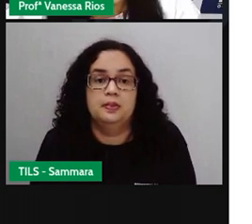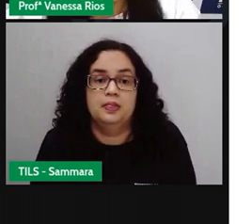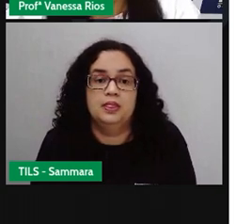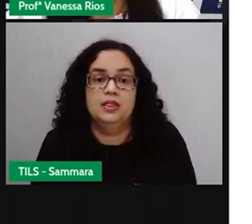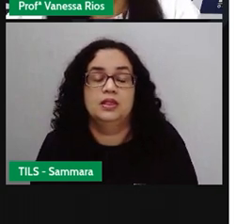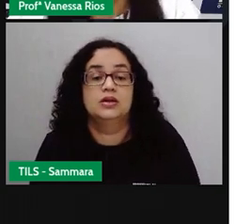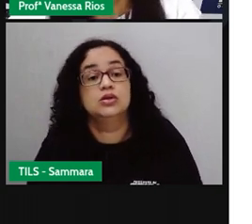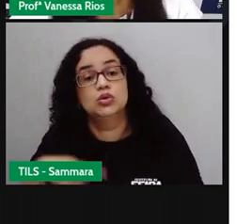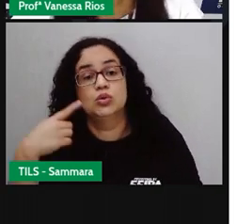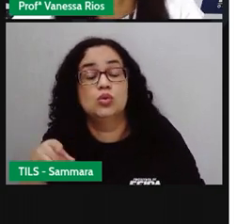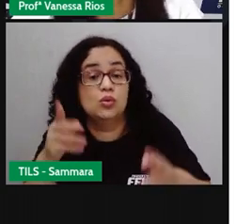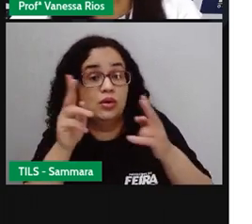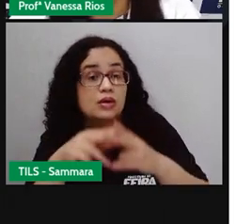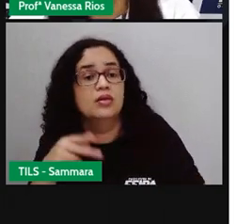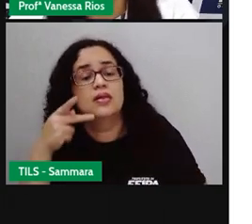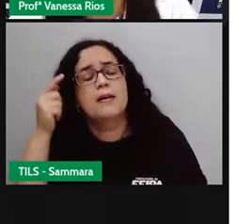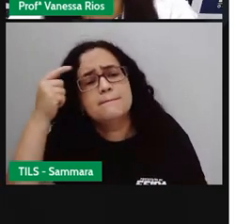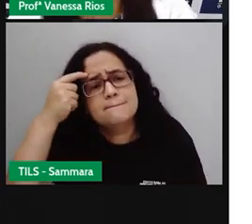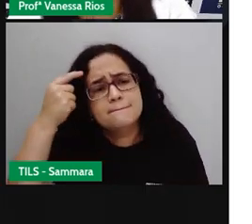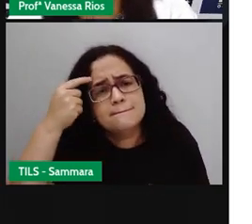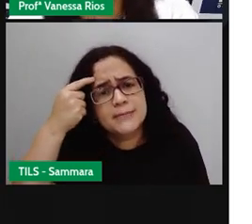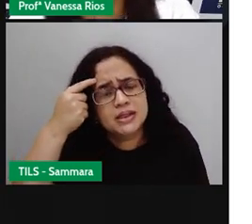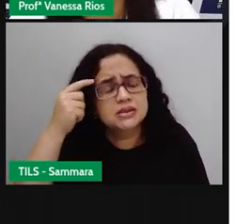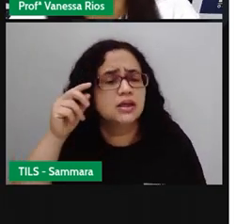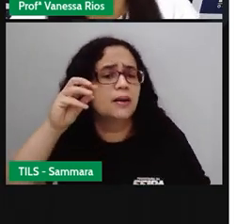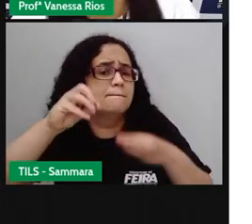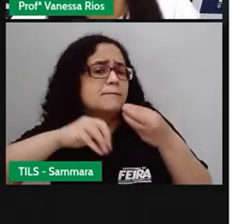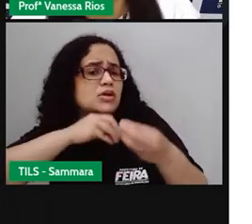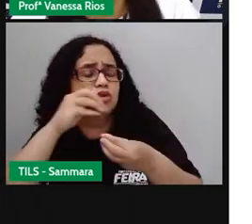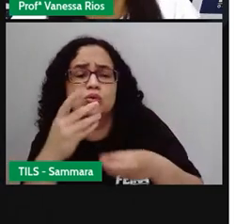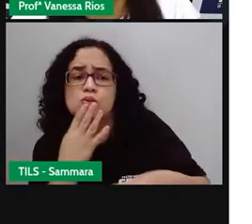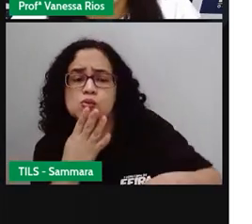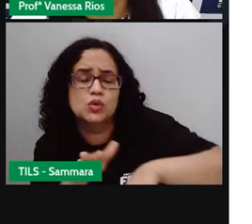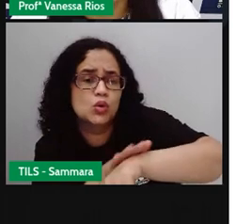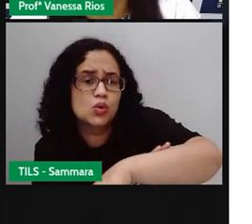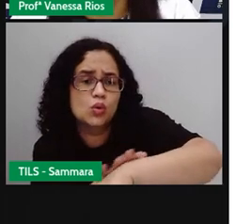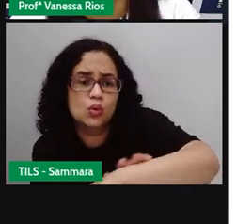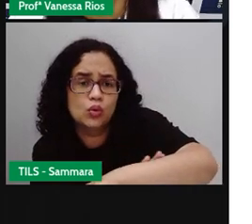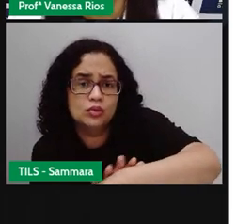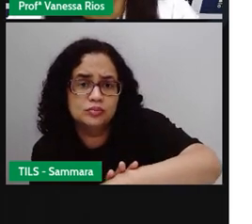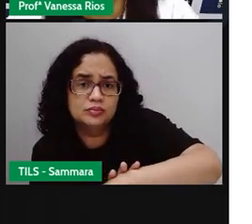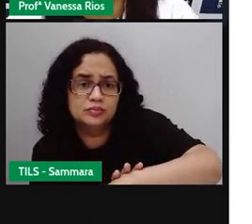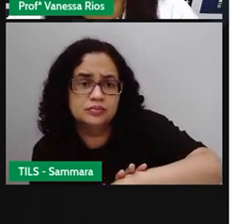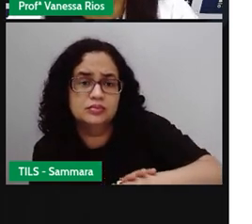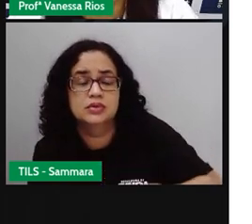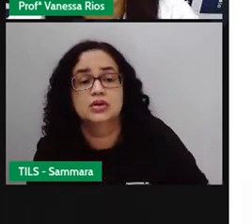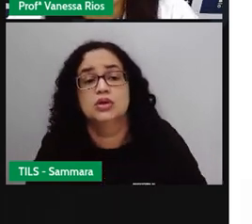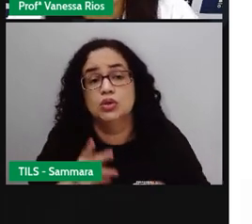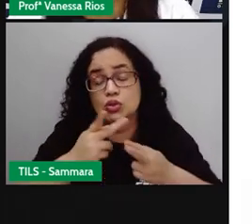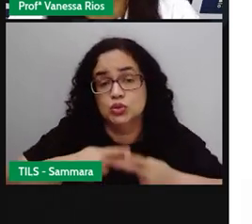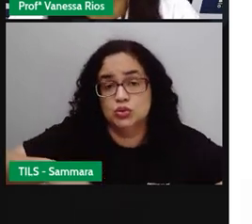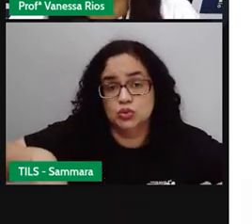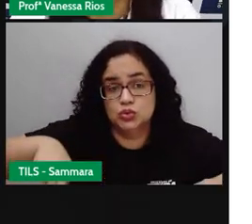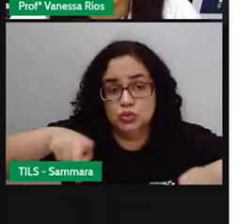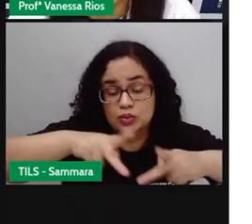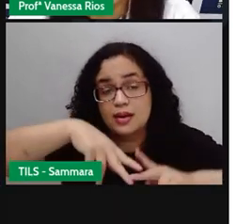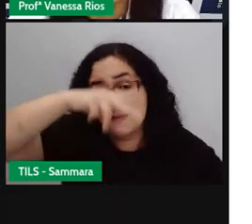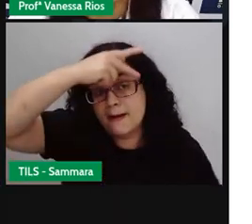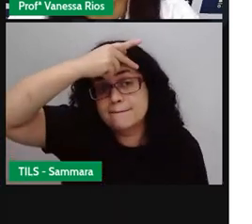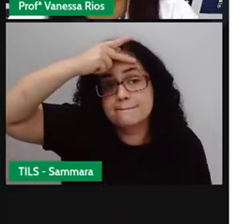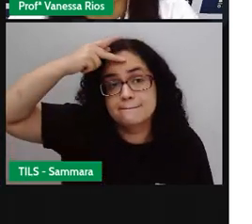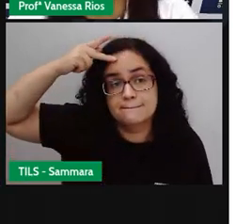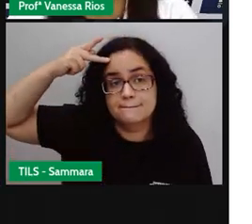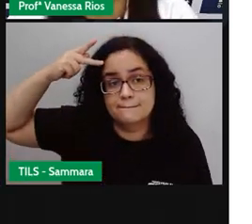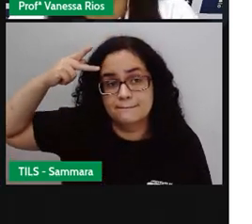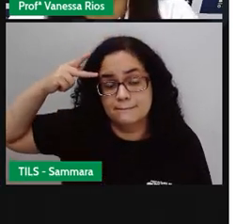E aí, além disso, quando a gente pensa aí nessas misturas, né, na miscigenação dos povos, né, das pessoas